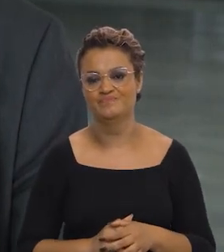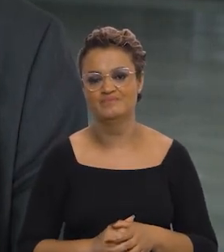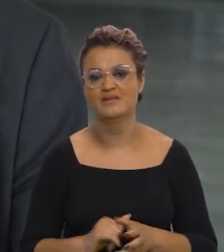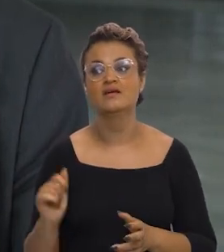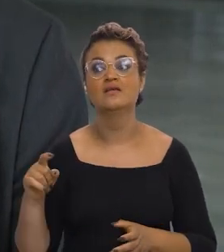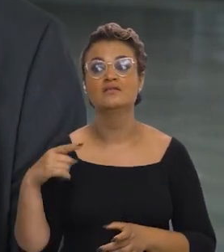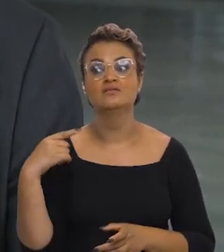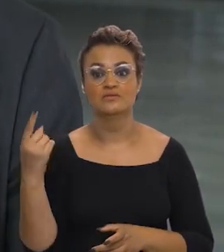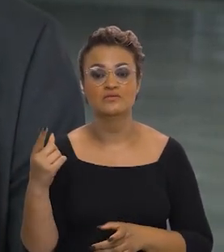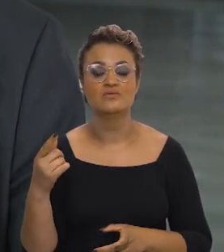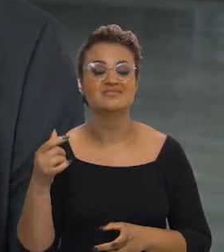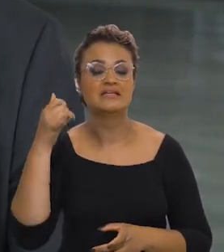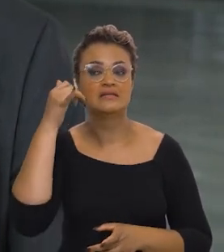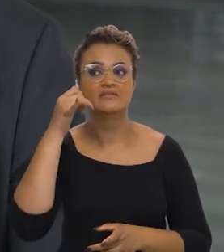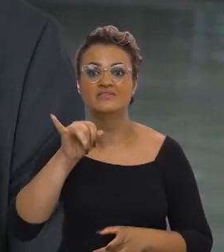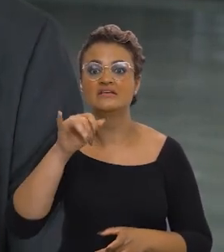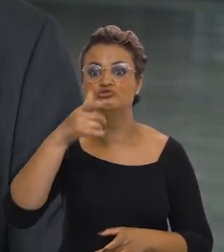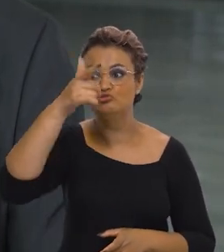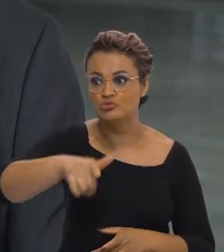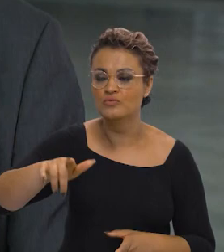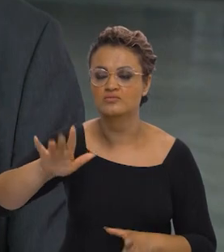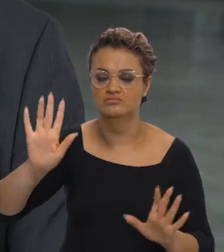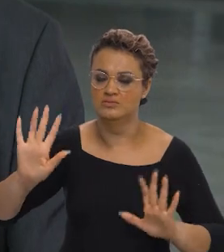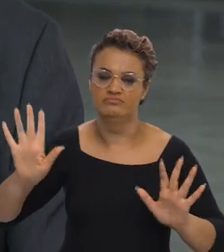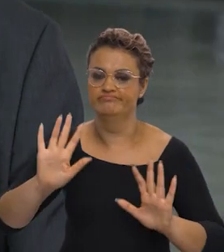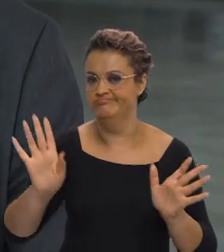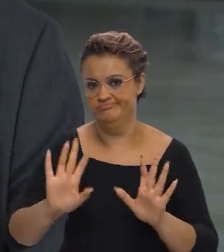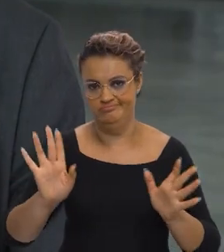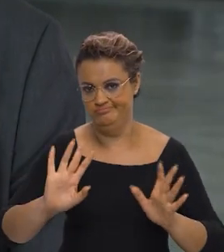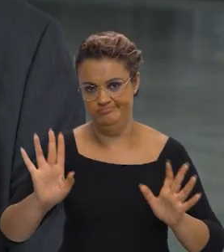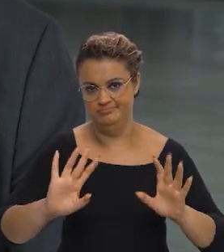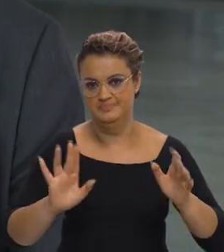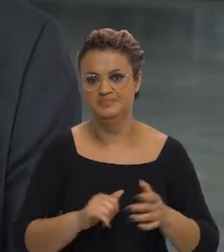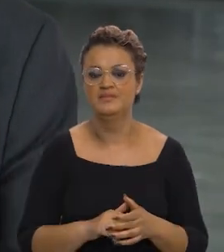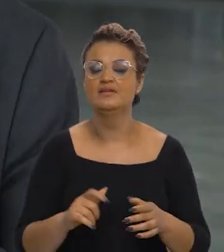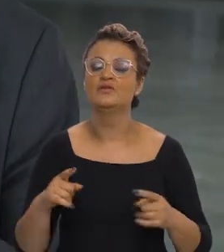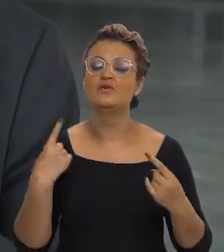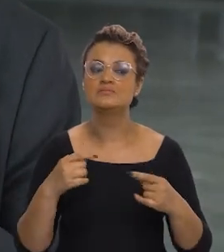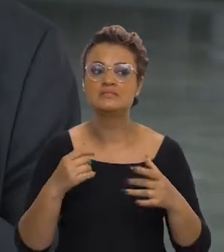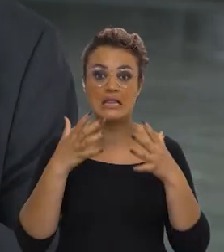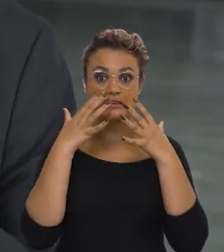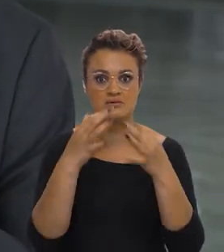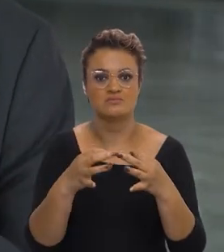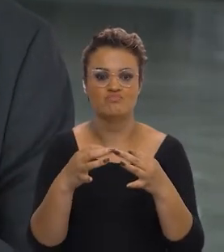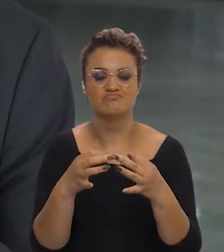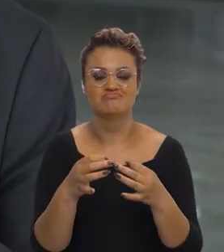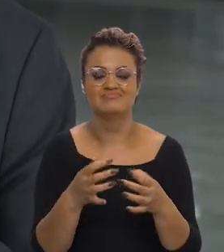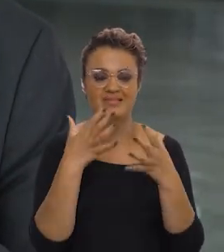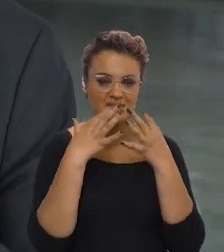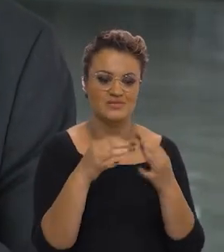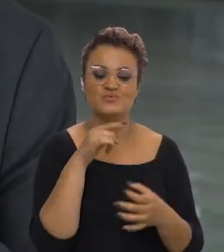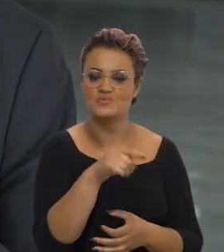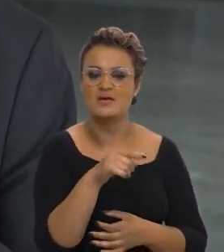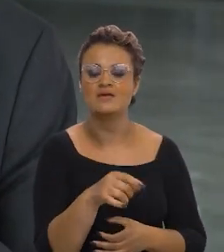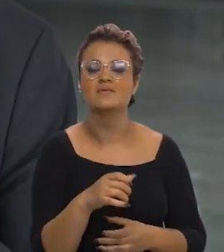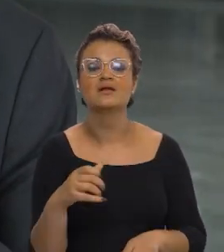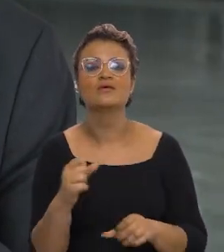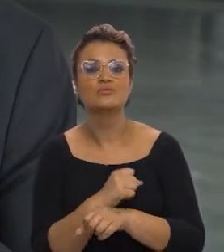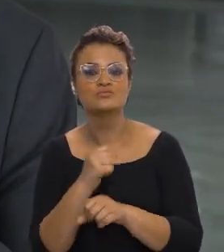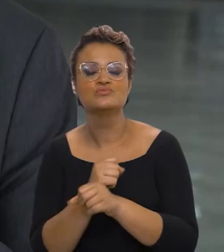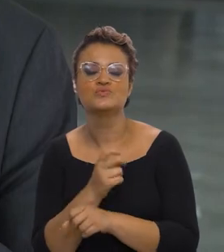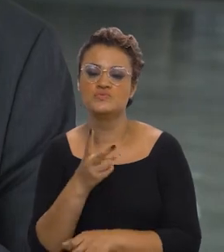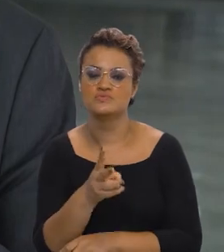E a gente tem que evitar que isso volte a acontecer no país. Então, é preciso concentrar recursos para que essas